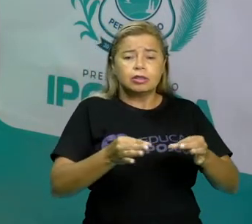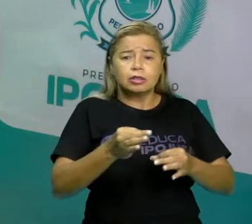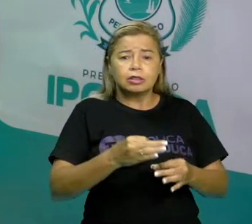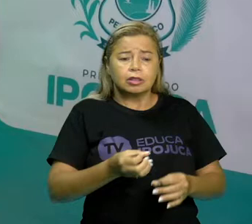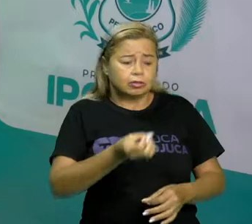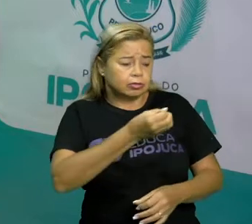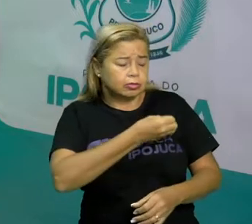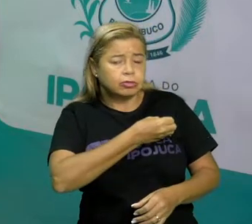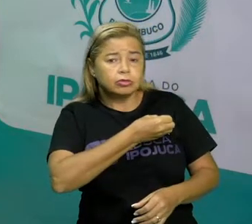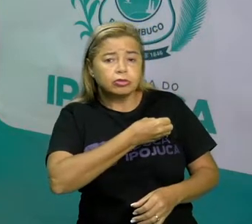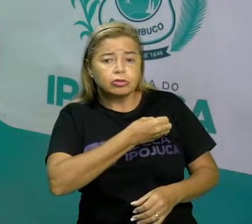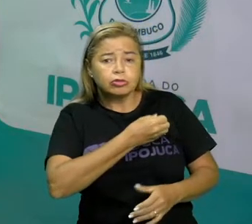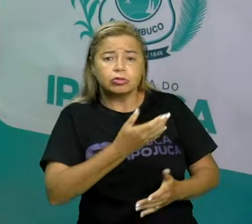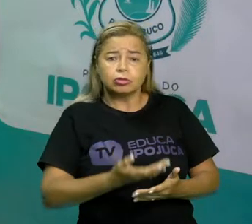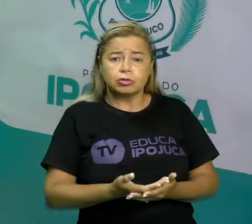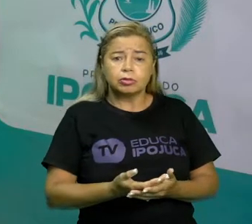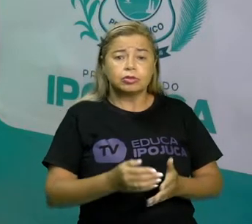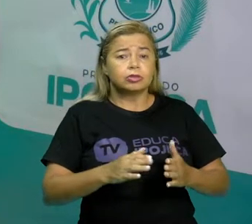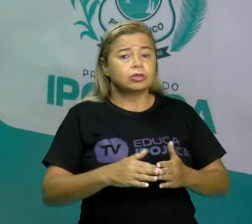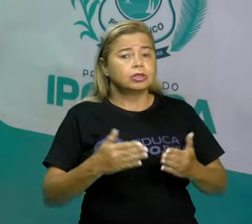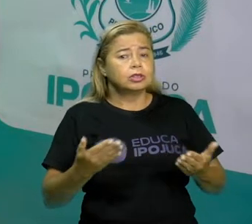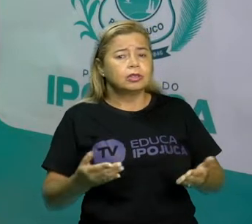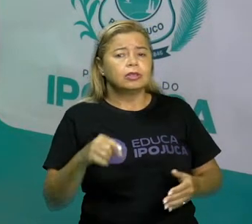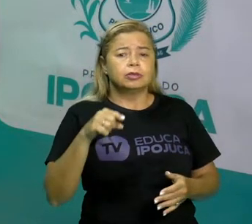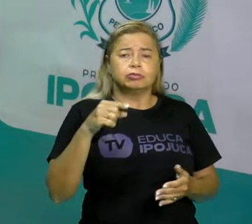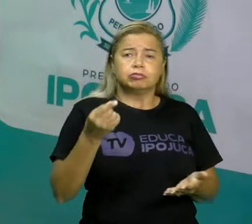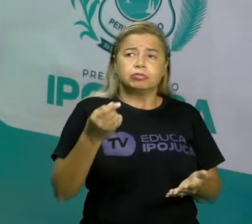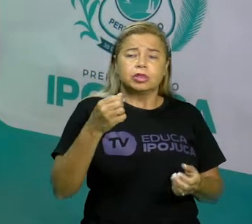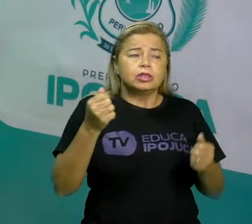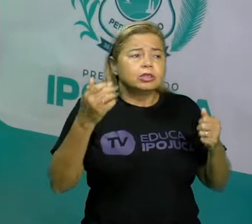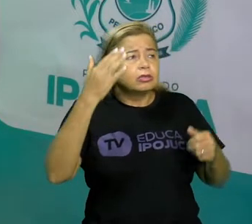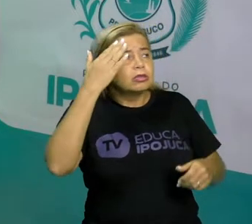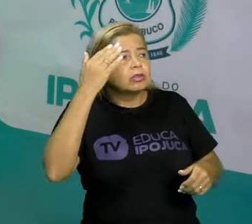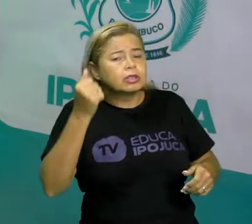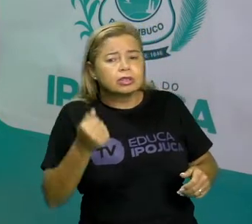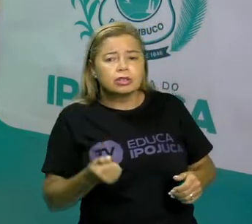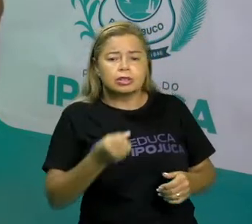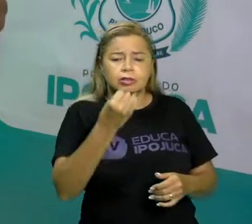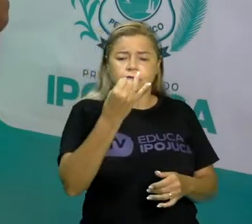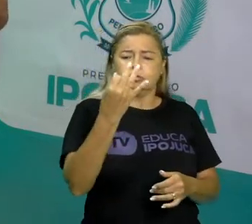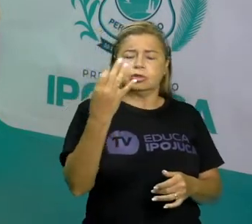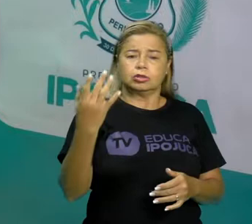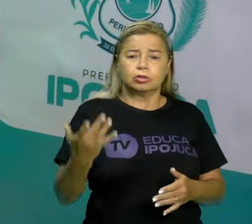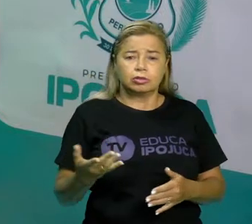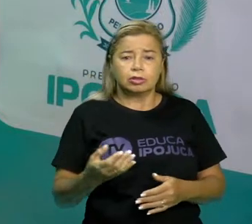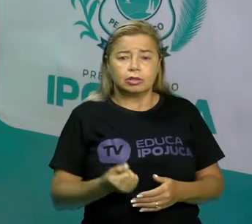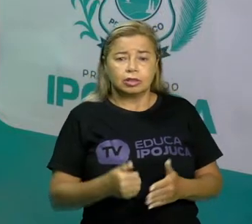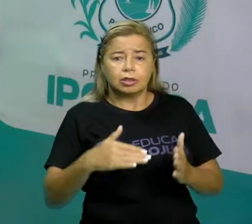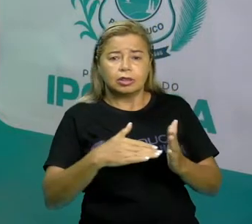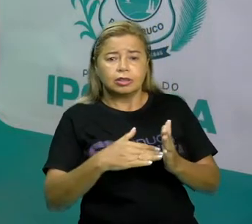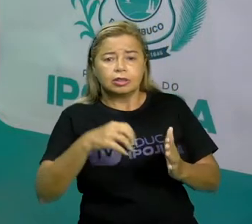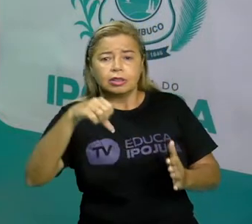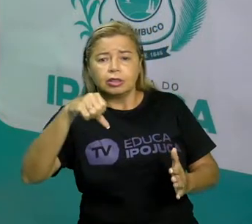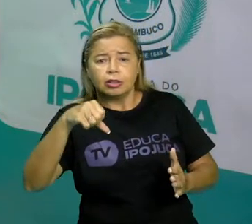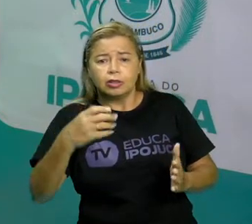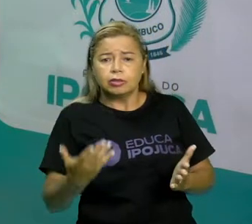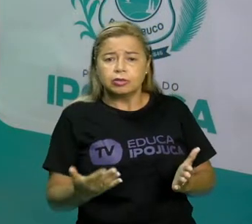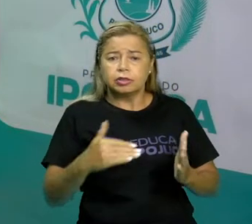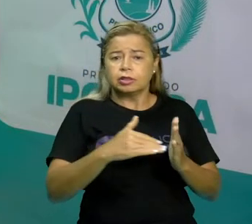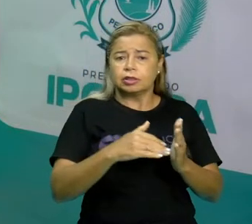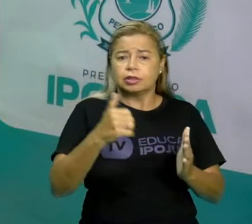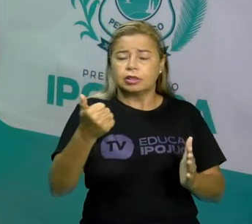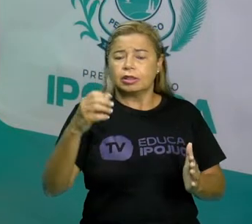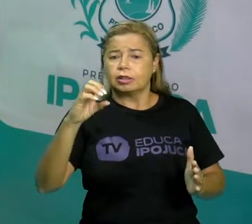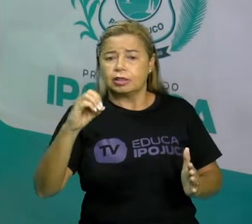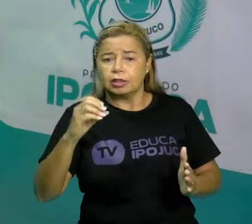posição. Se eu sei contar até nove, eu tenho unidades. Se eu sei contar até dez, eu tenho dezenas.